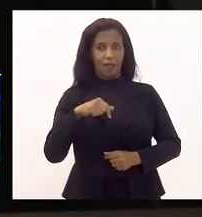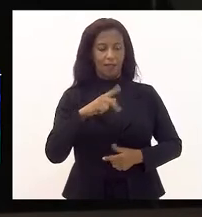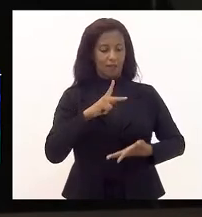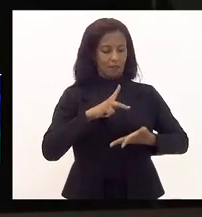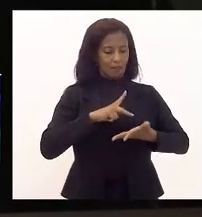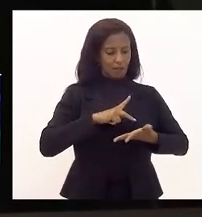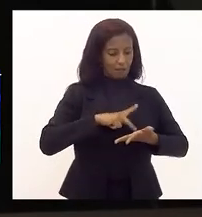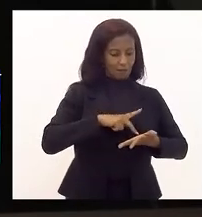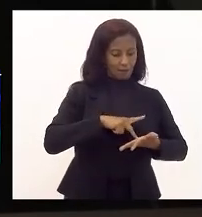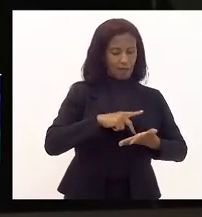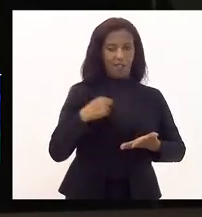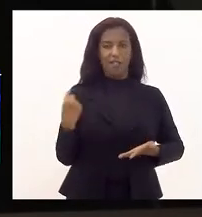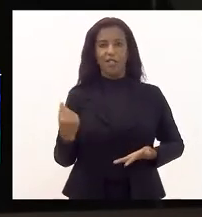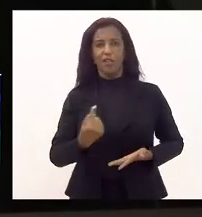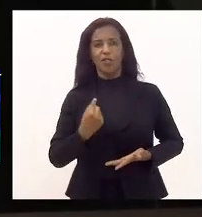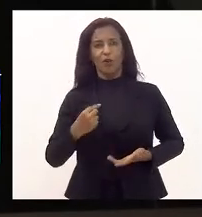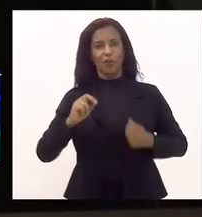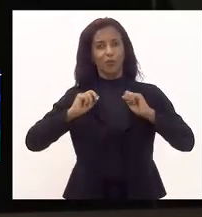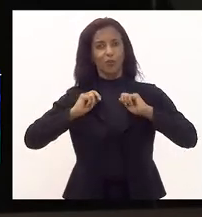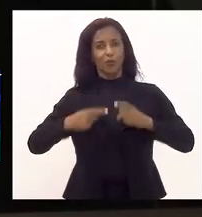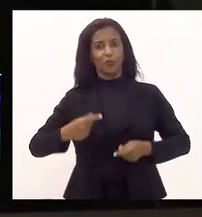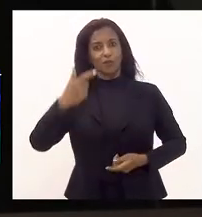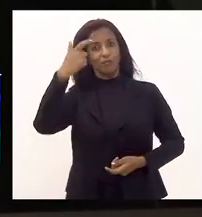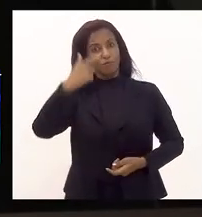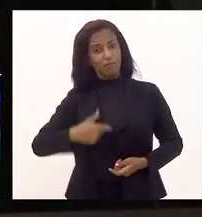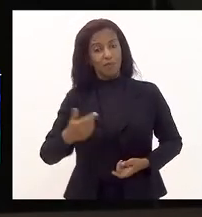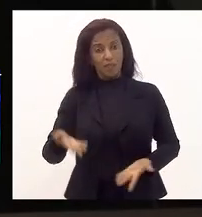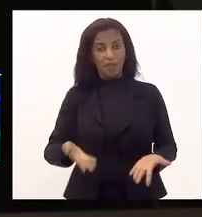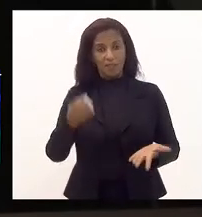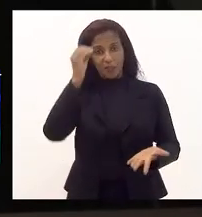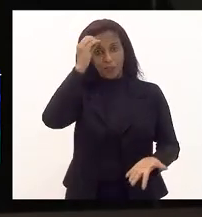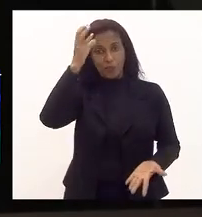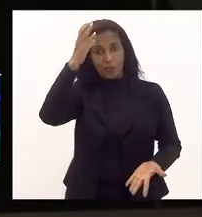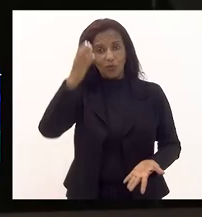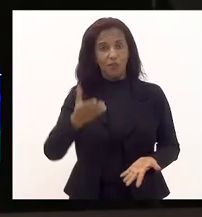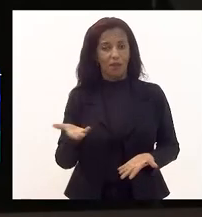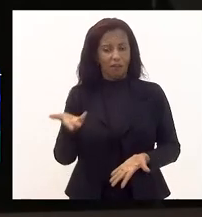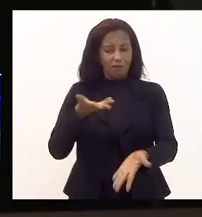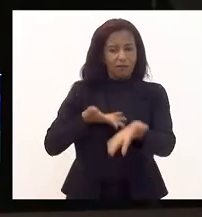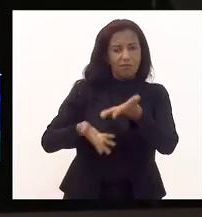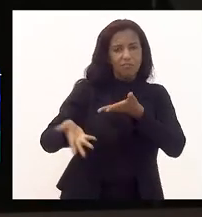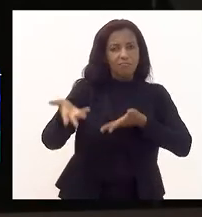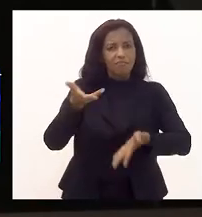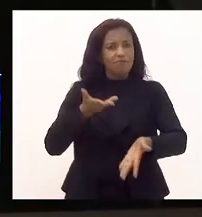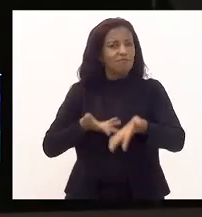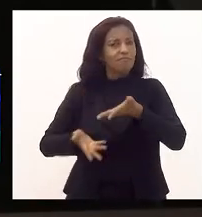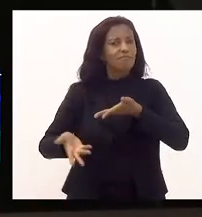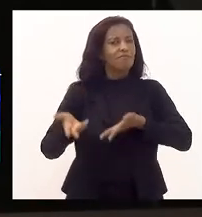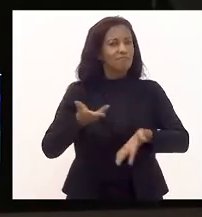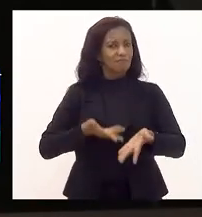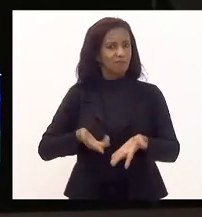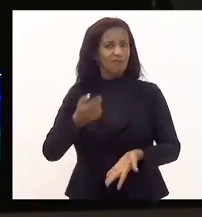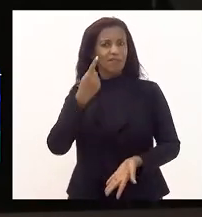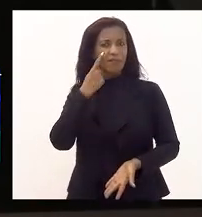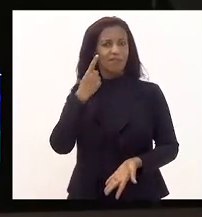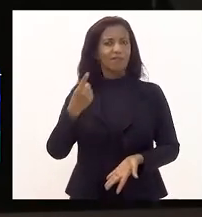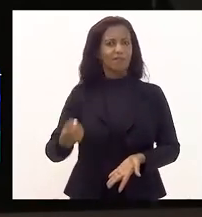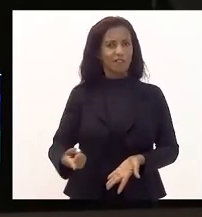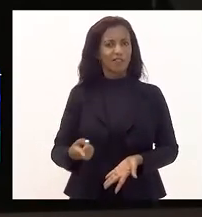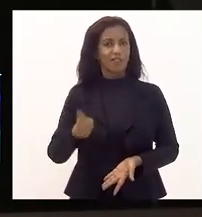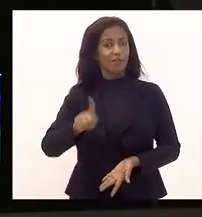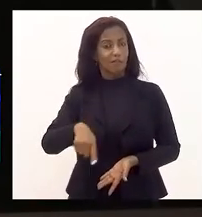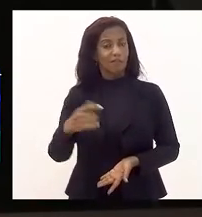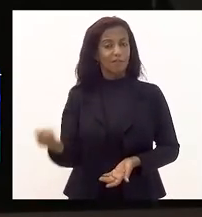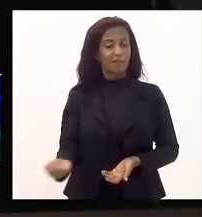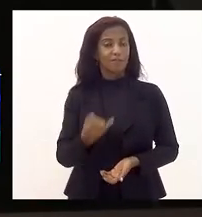e nós, seres humanos. Cultura é isto. Então, vejamos que isto é